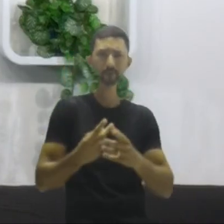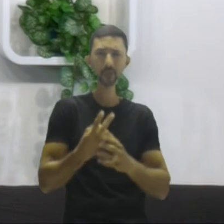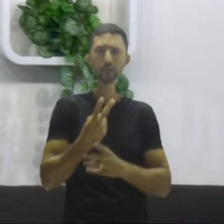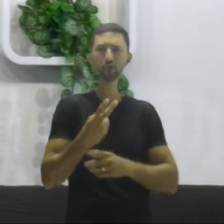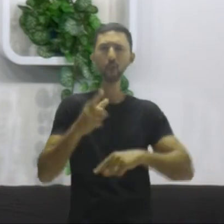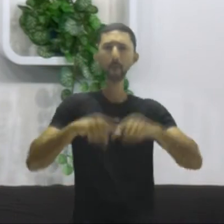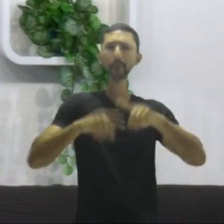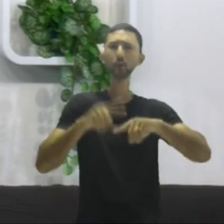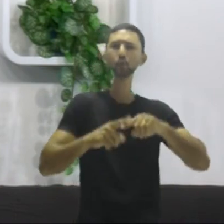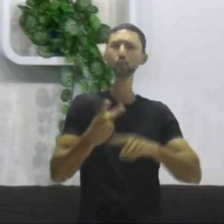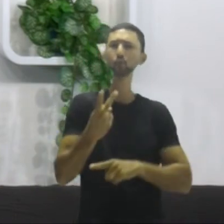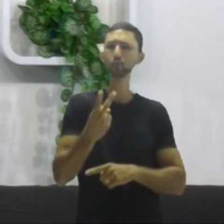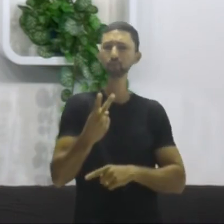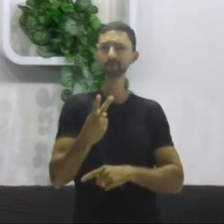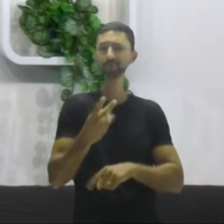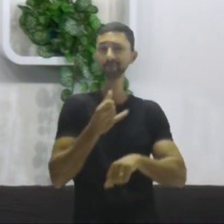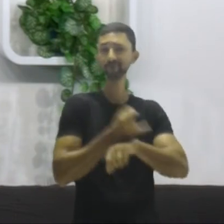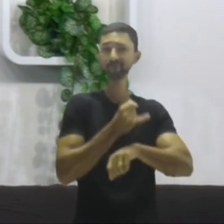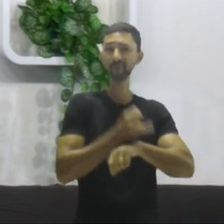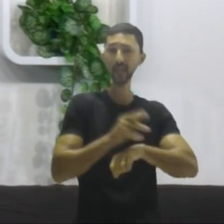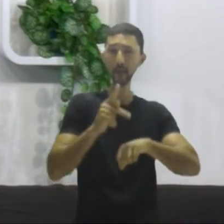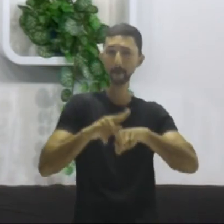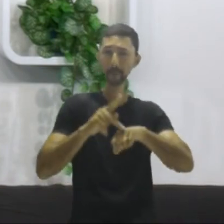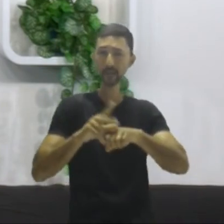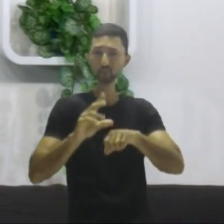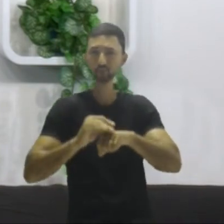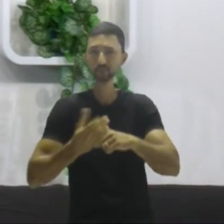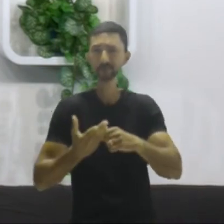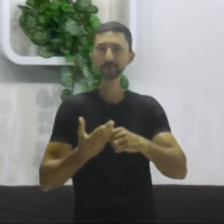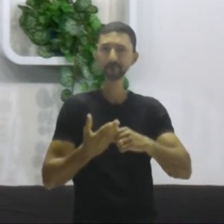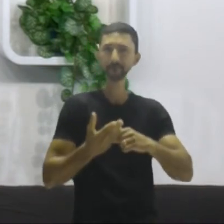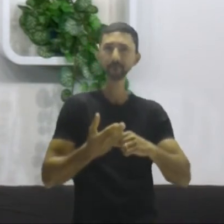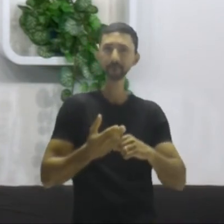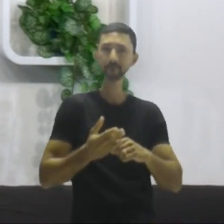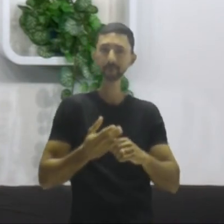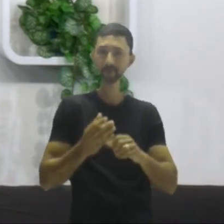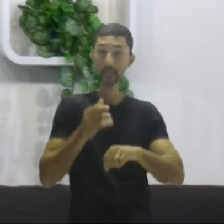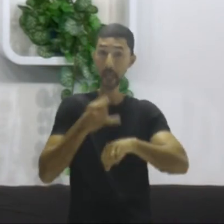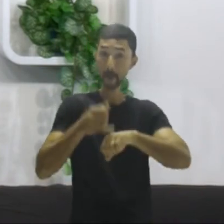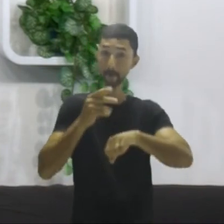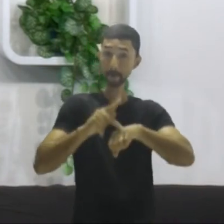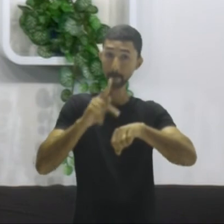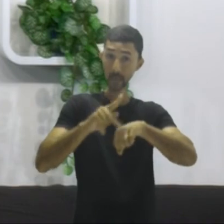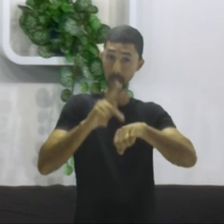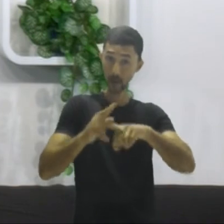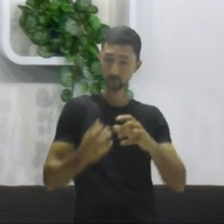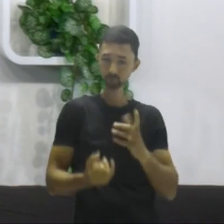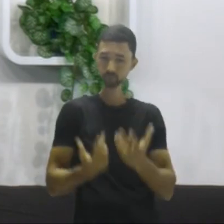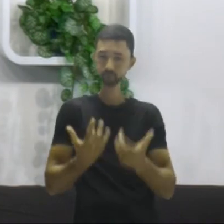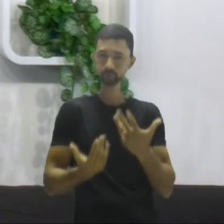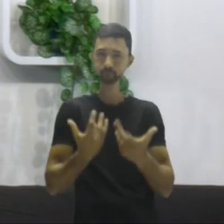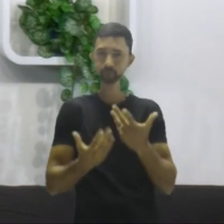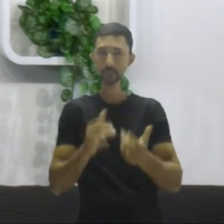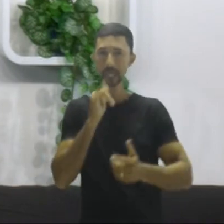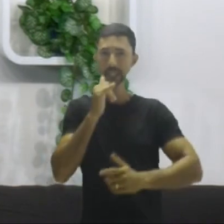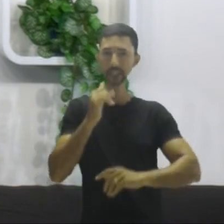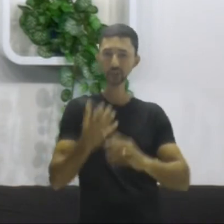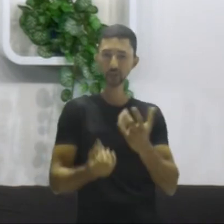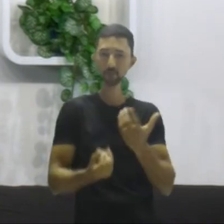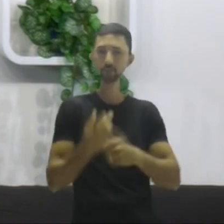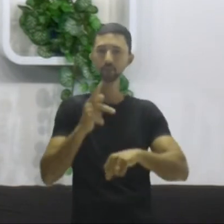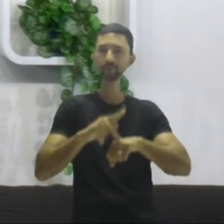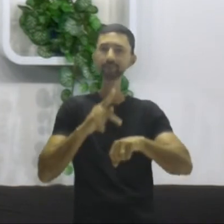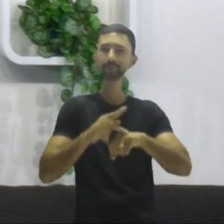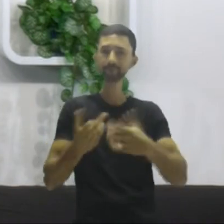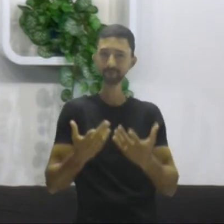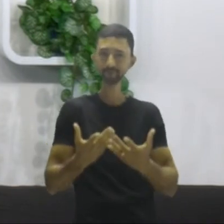dois produtos? Carvão e aço. Lembrando que o carvão ainda era uma fonte, e é ainda hoje, mas era mais ainda uma fonte